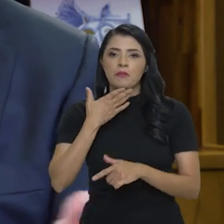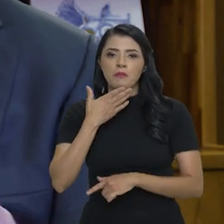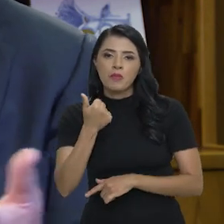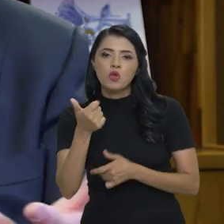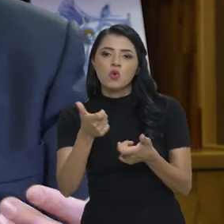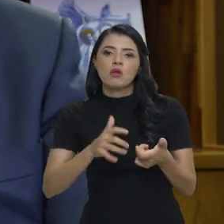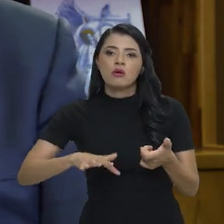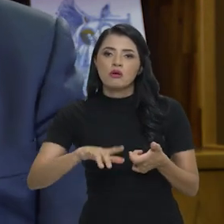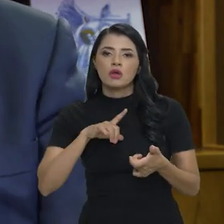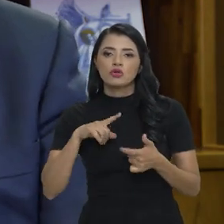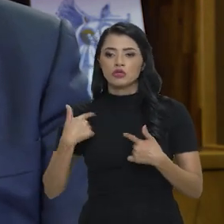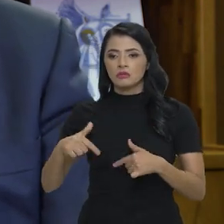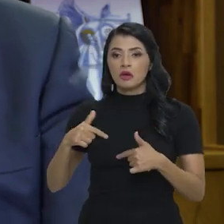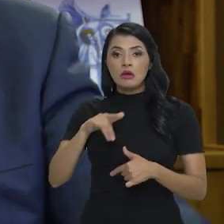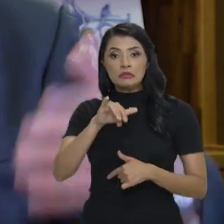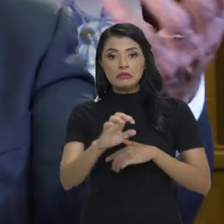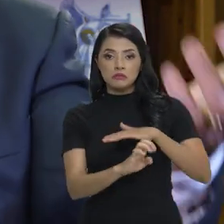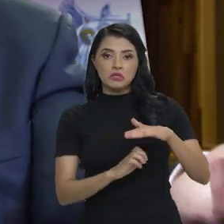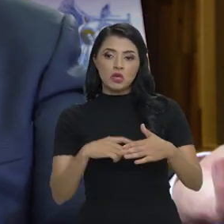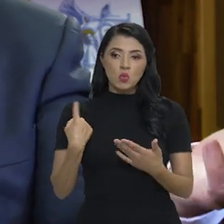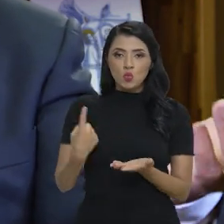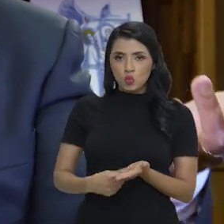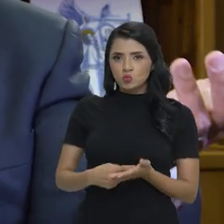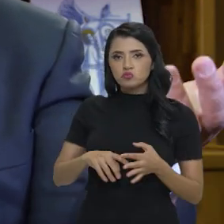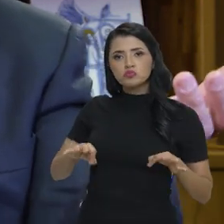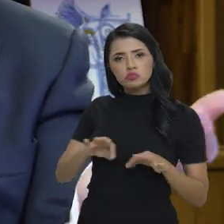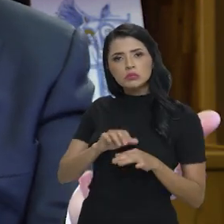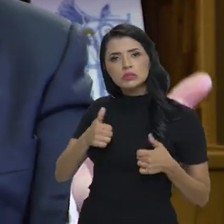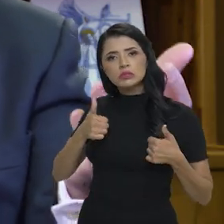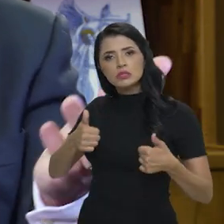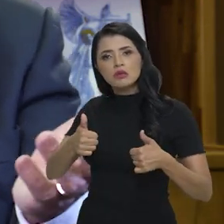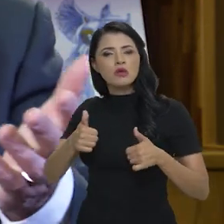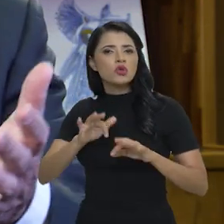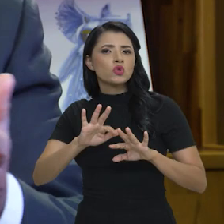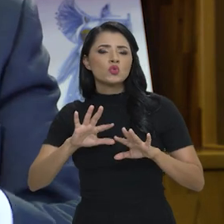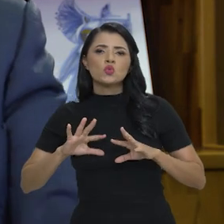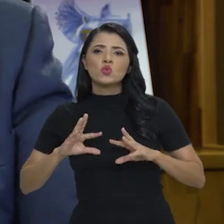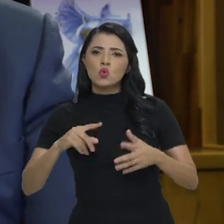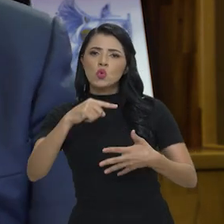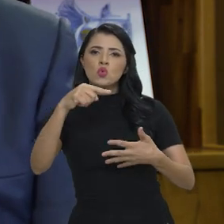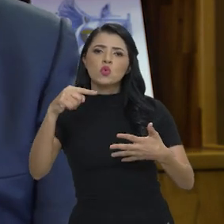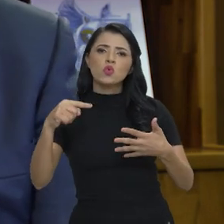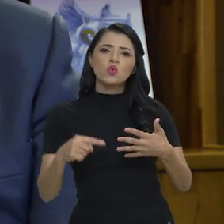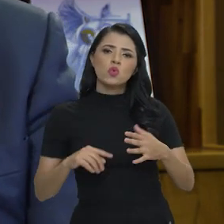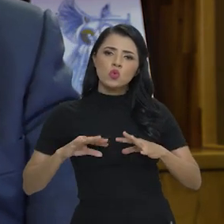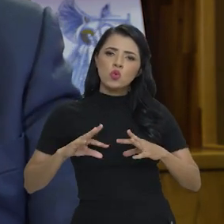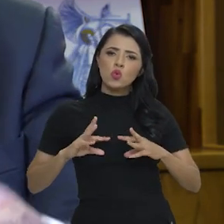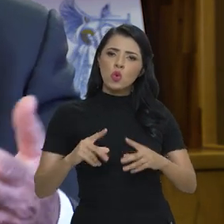colocação, para melhorar o ambiente, se os empresários estão de acordo, é porque todas essas